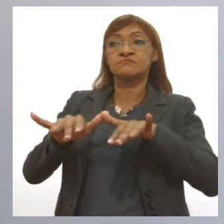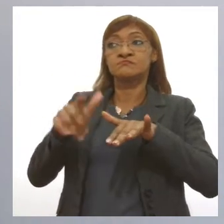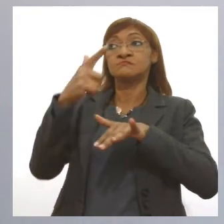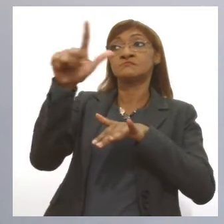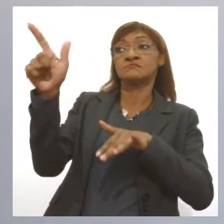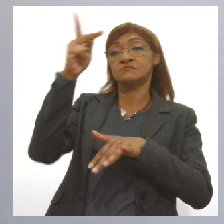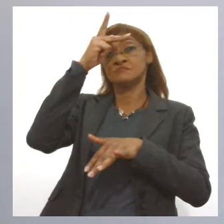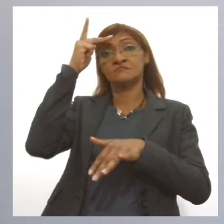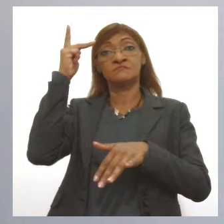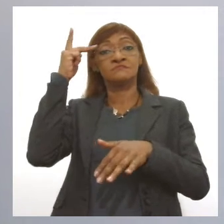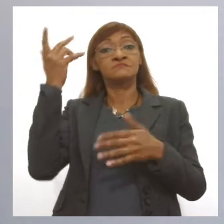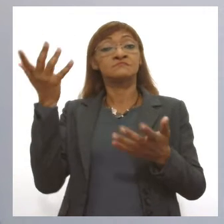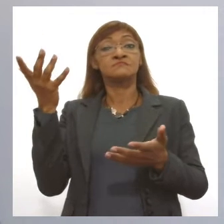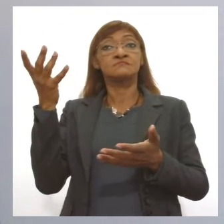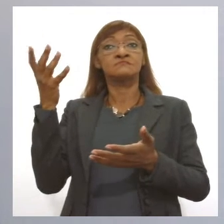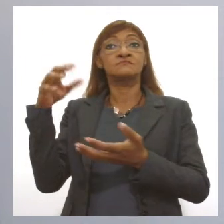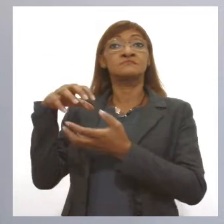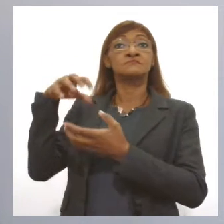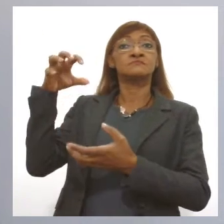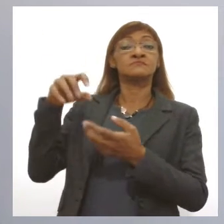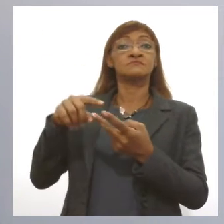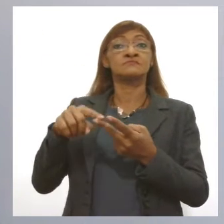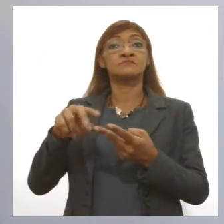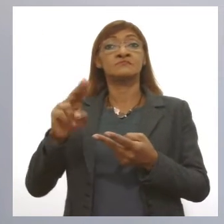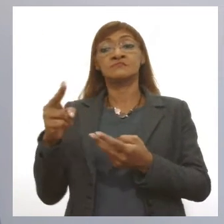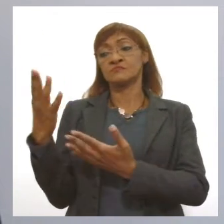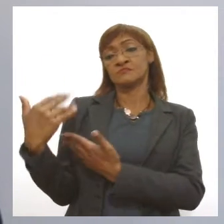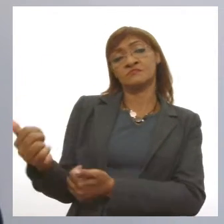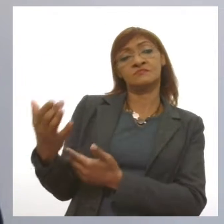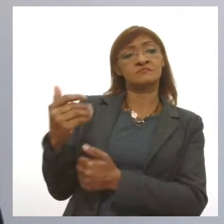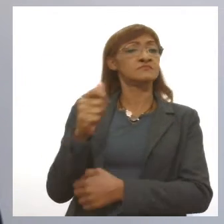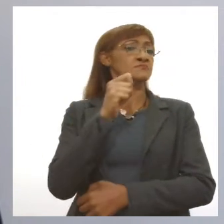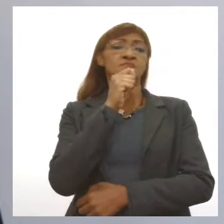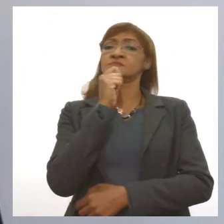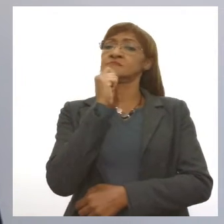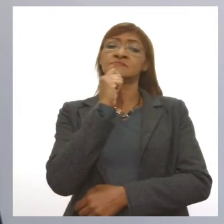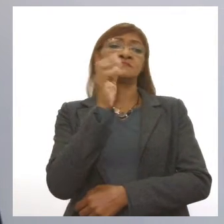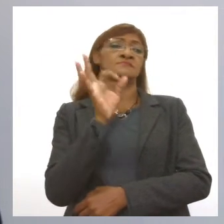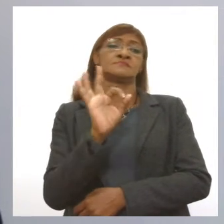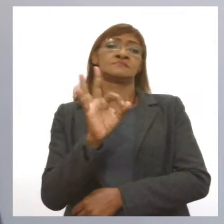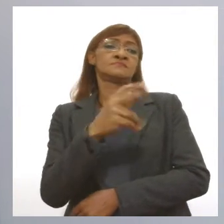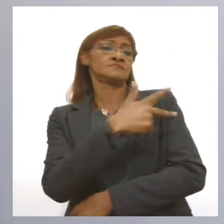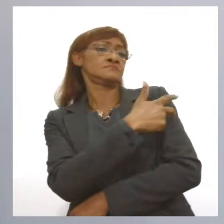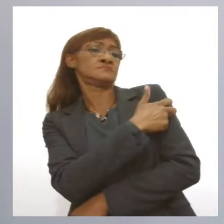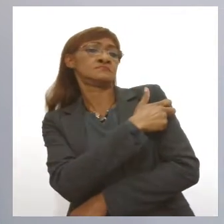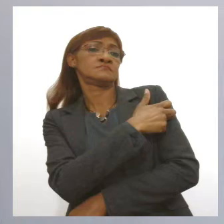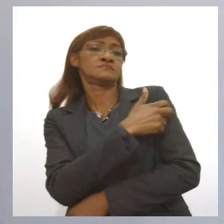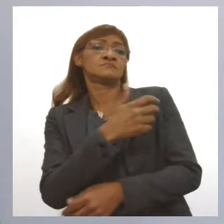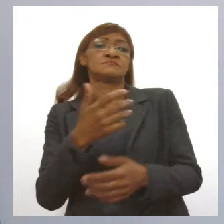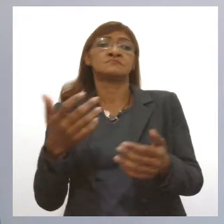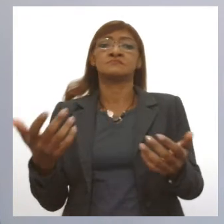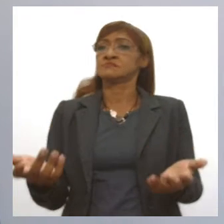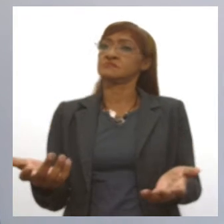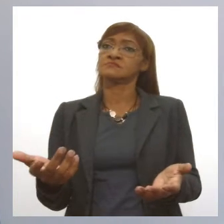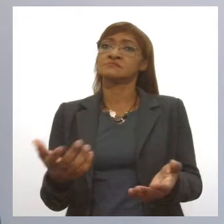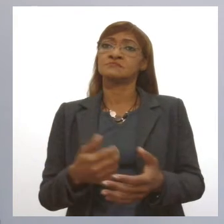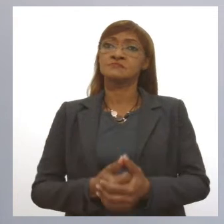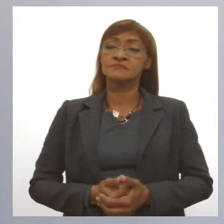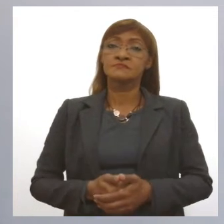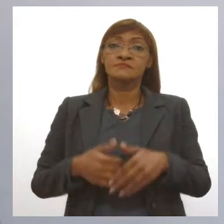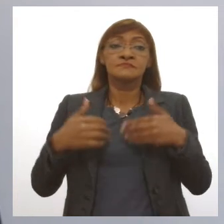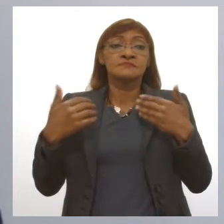idoso, e pessoas jovens que não tomaram vacina, ou para qualquer pessoa, na verdade. Então, a